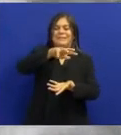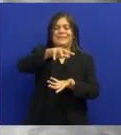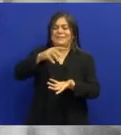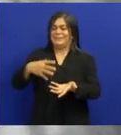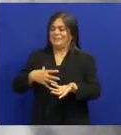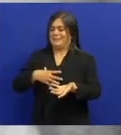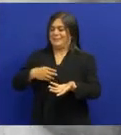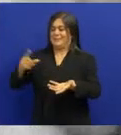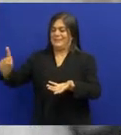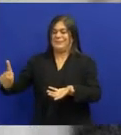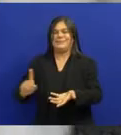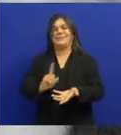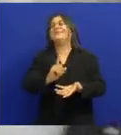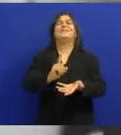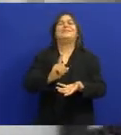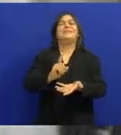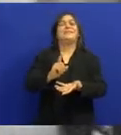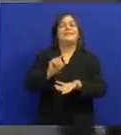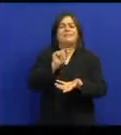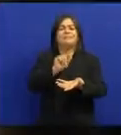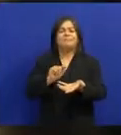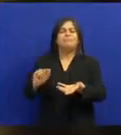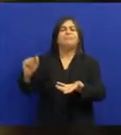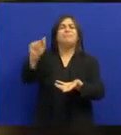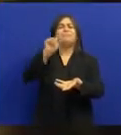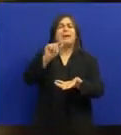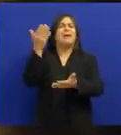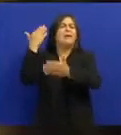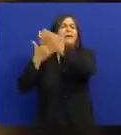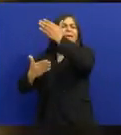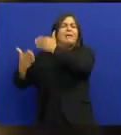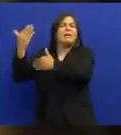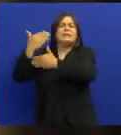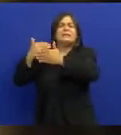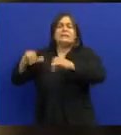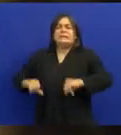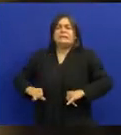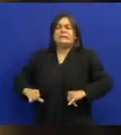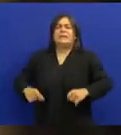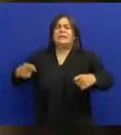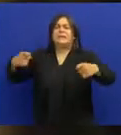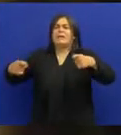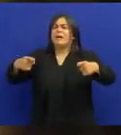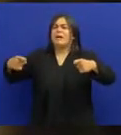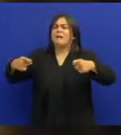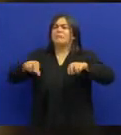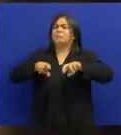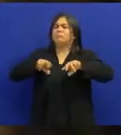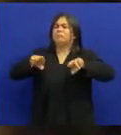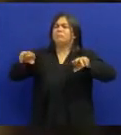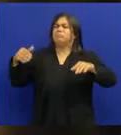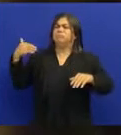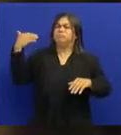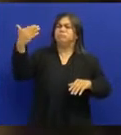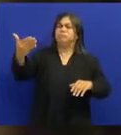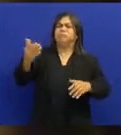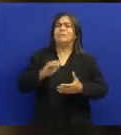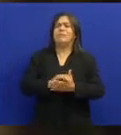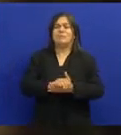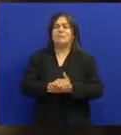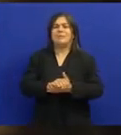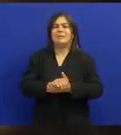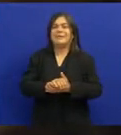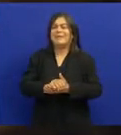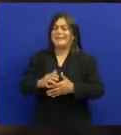planeta Privado de milhões de almas Dizimadas pela guerra e a gripe espanhola Um entre tantos naquela